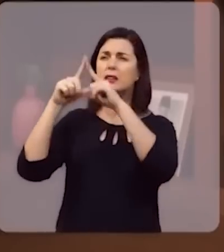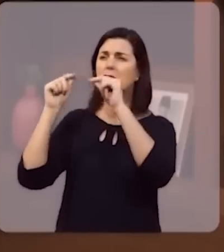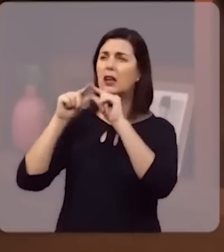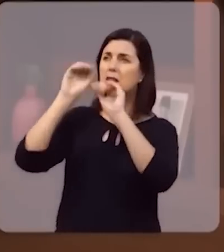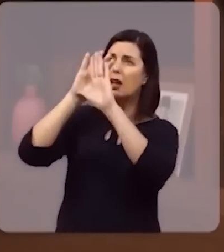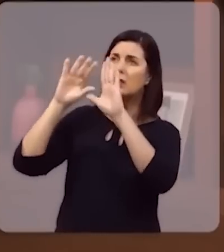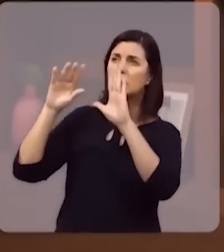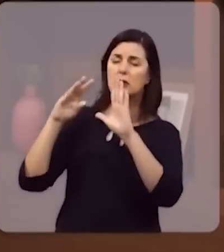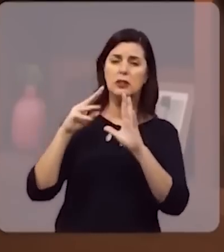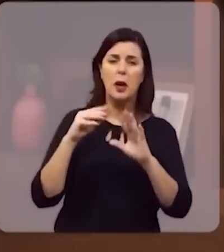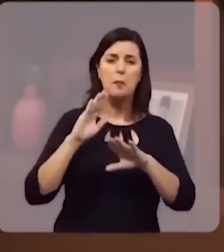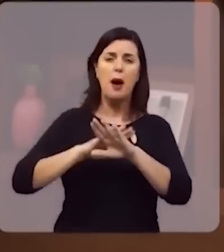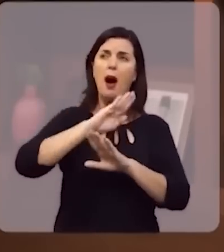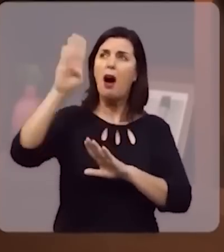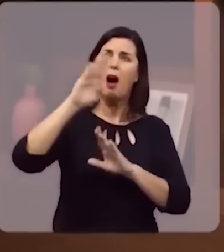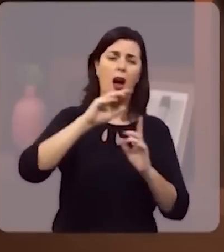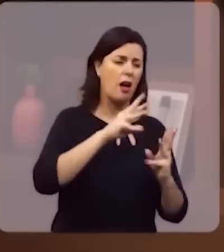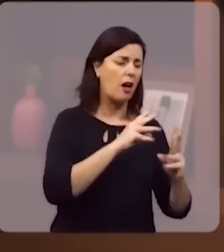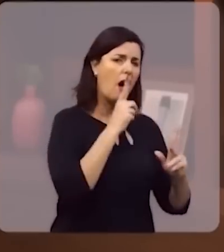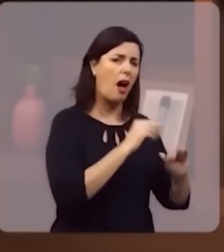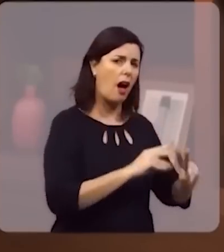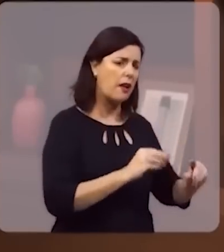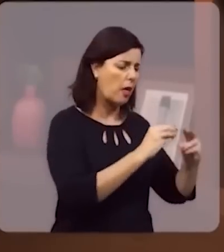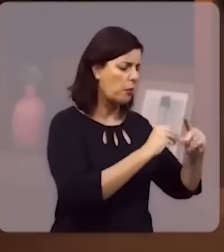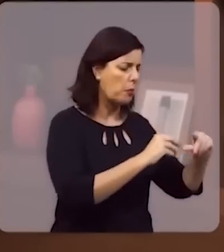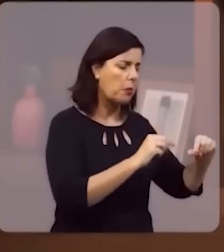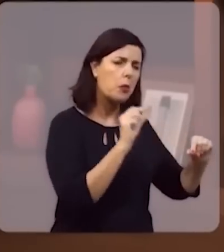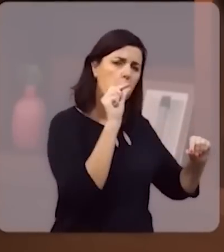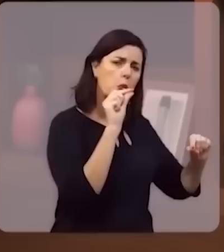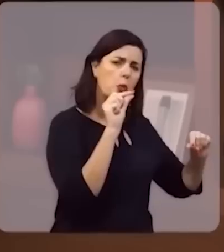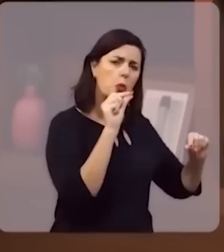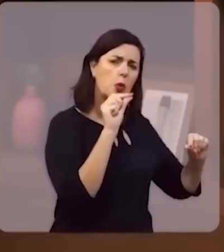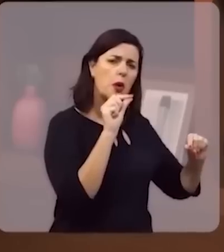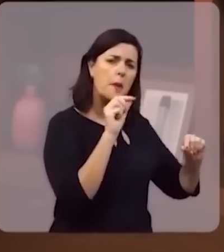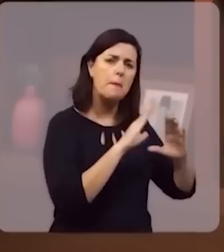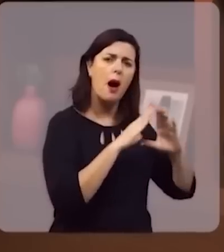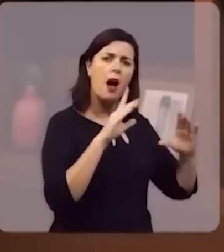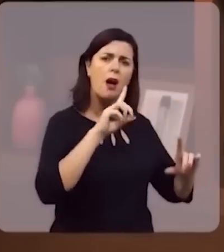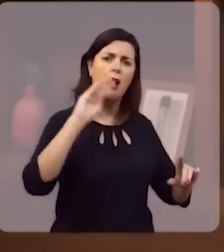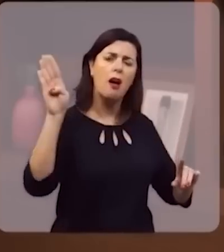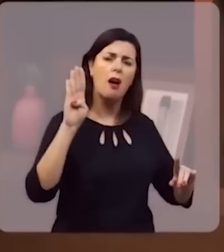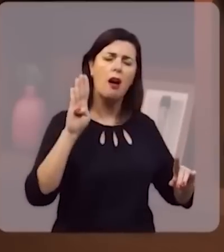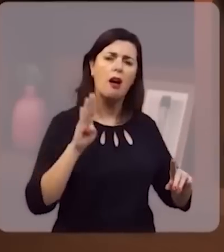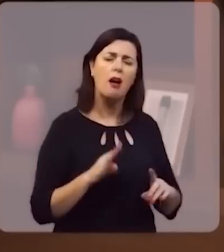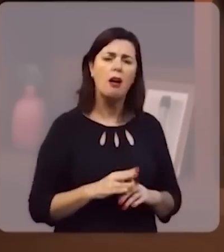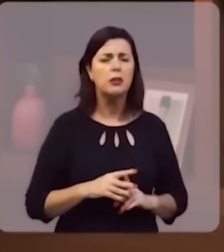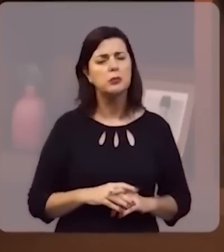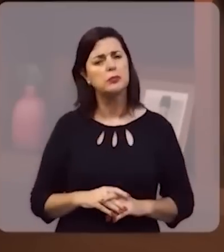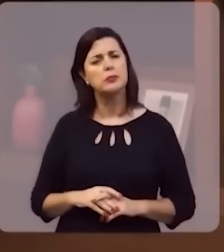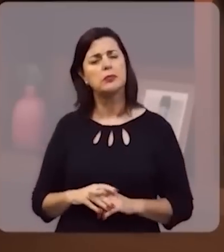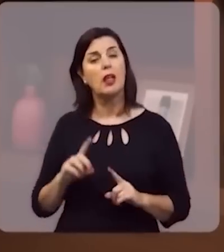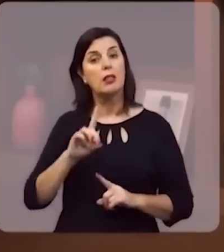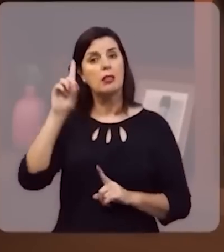do que todos os grãos de areia de todas as praias e desertos do nosso planeta. Mas o nosso glorioso Deus não